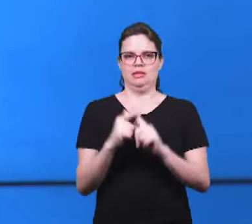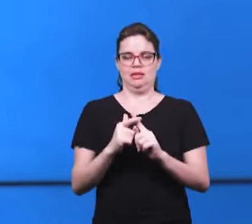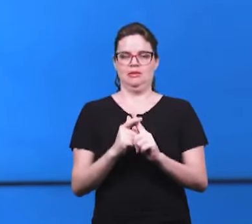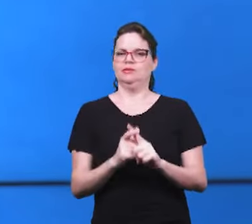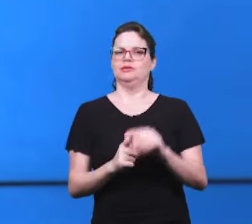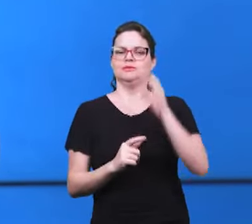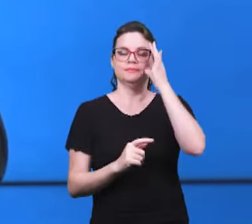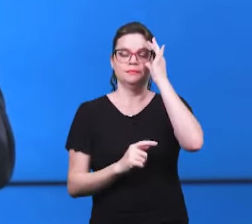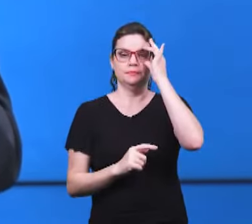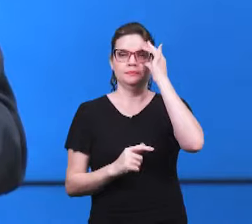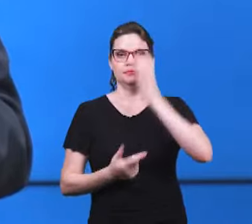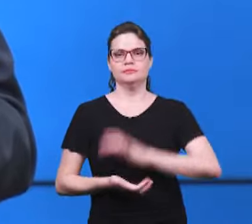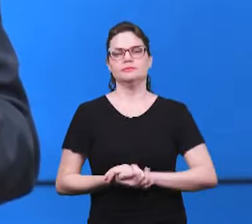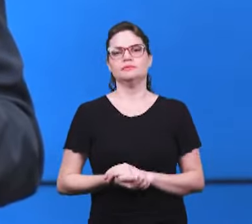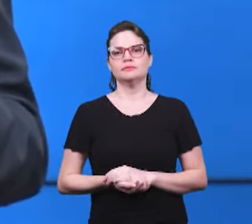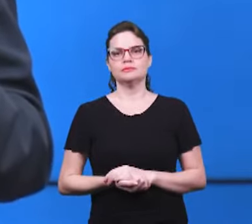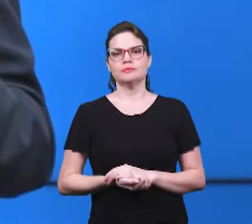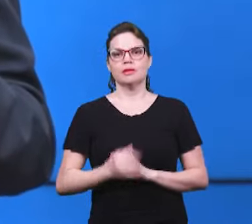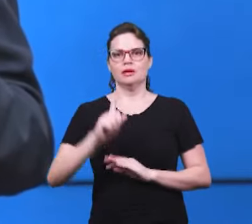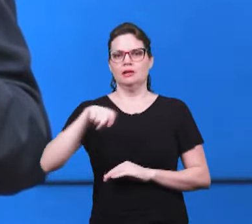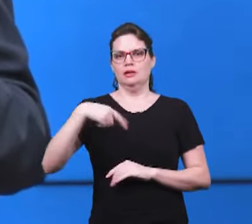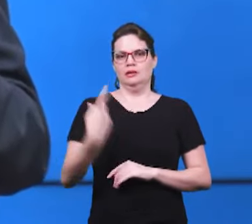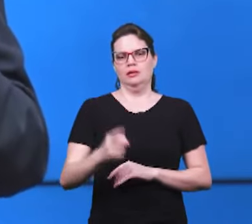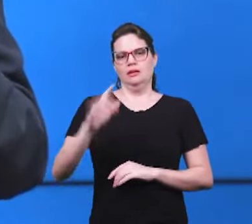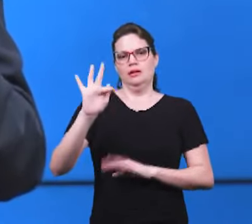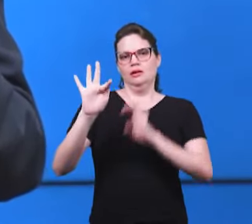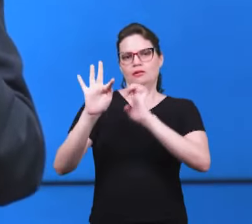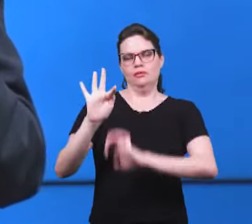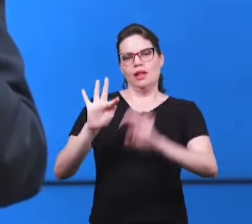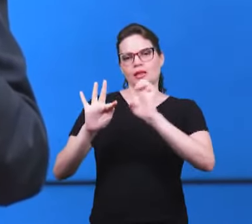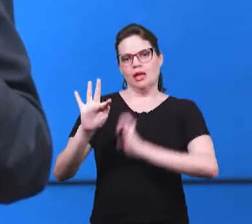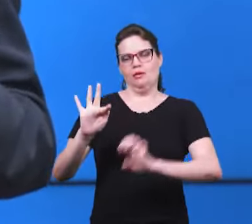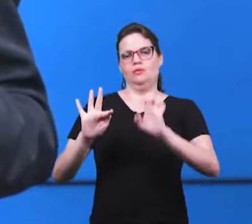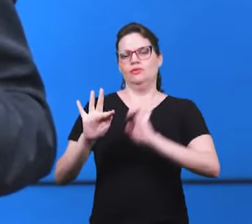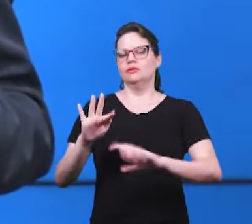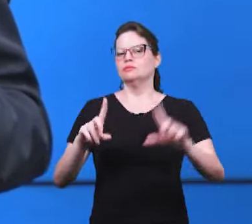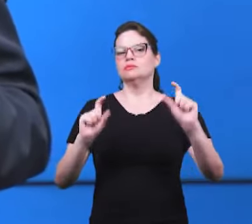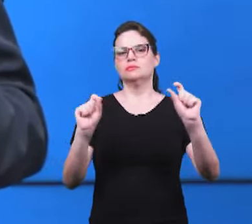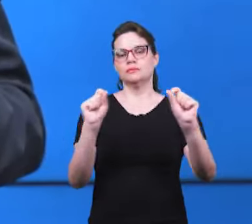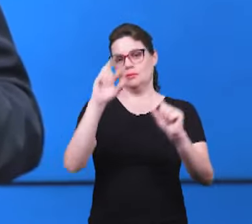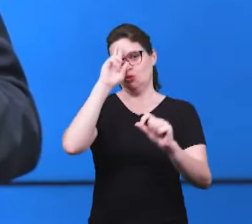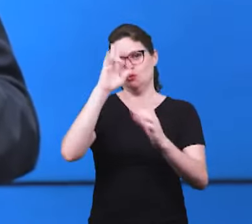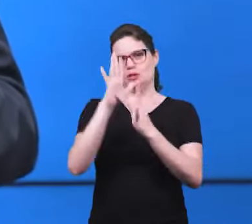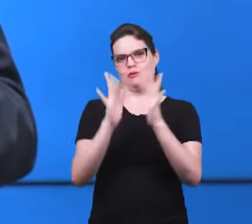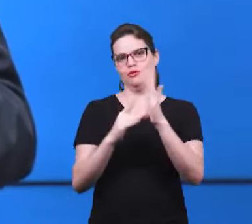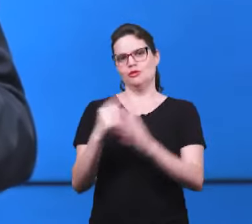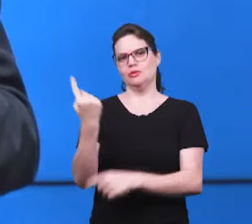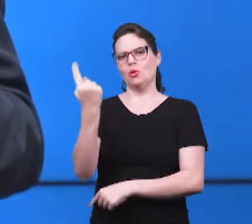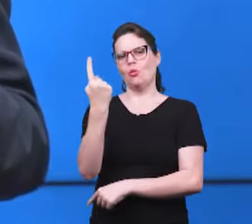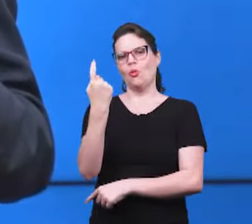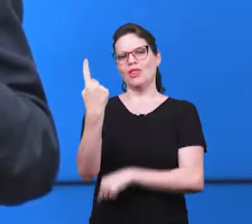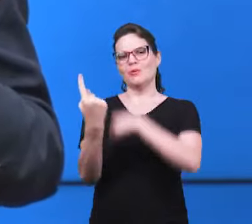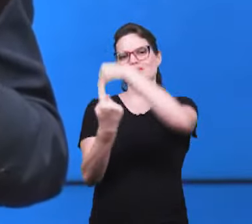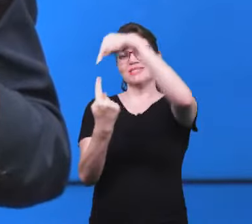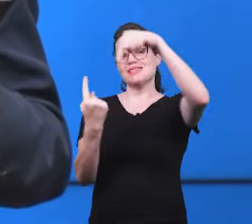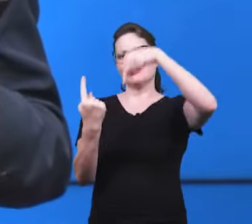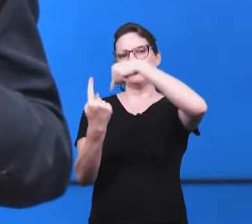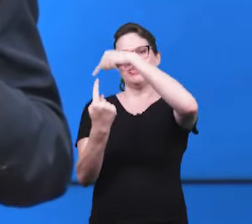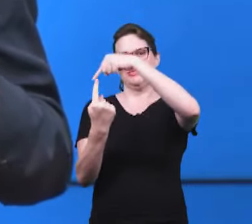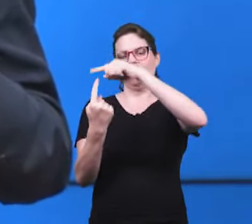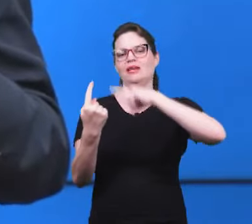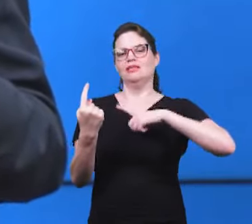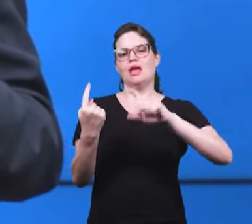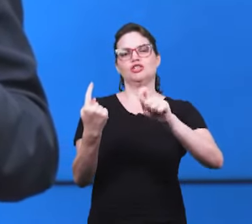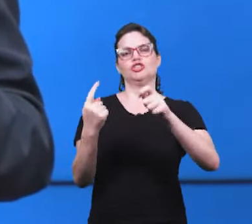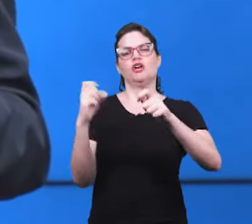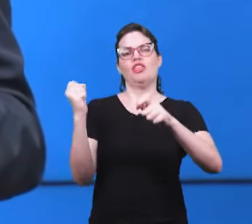operação global do Senhor Jesus sobre as igrejas depois Filadélfia a penúltima carta Jesus é aquele que é santo santo verdadeiro ele tem